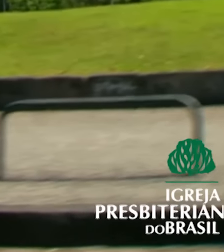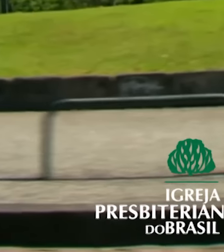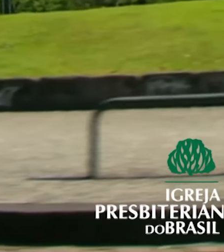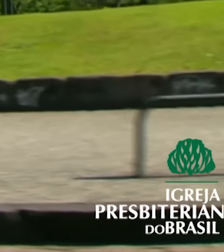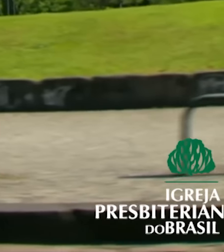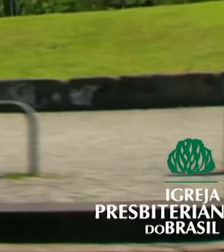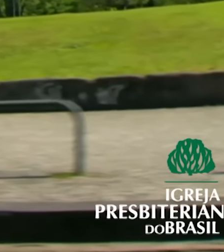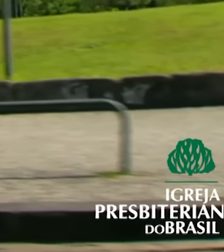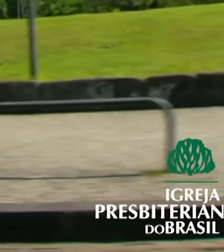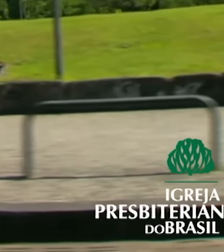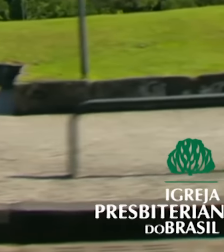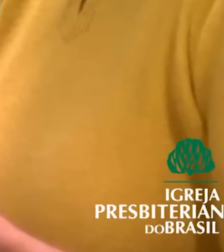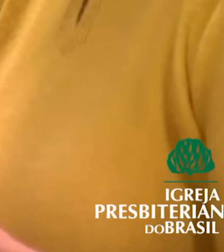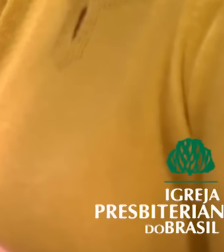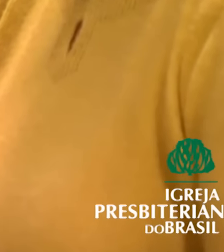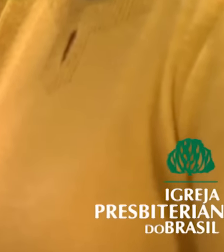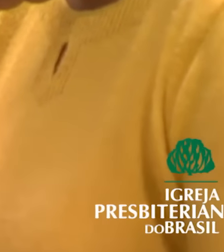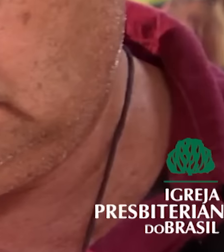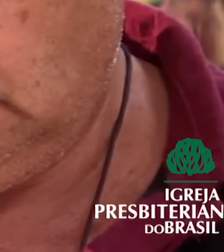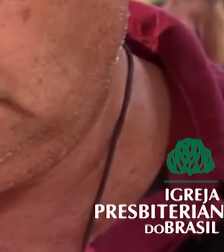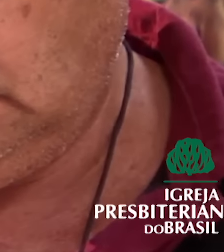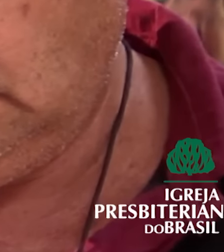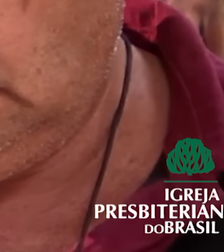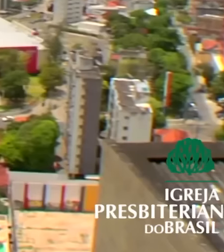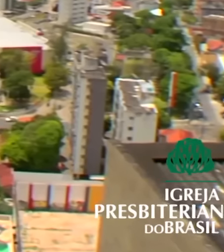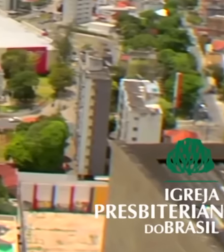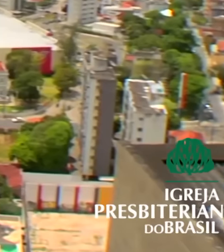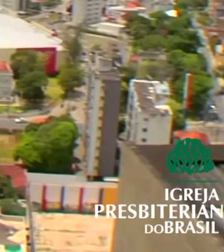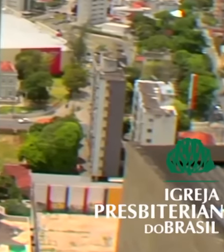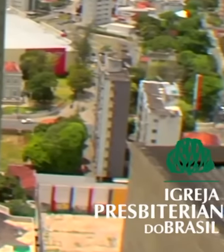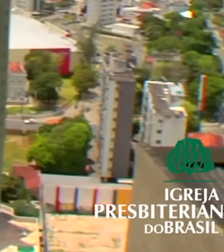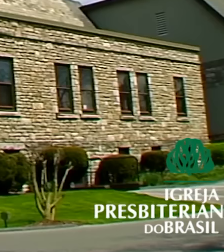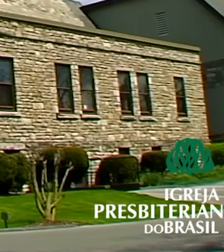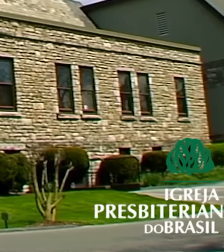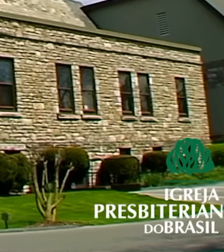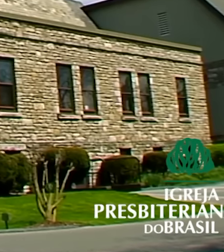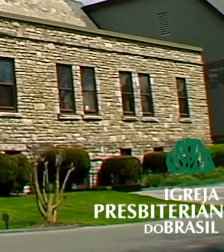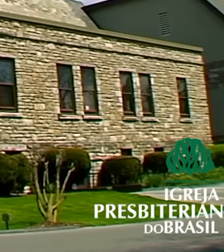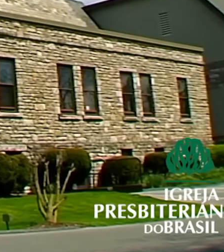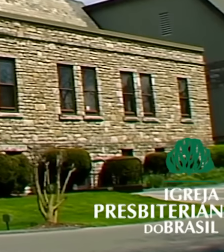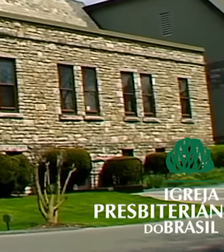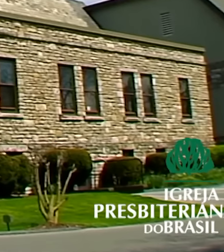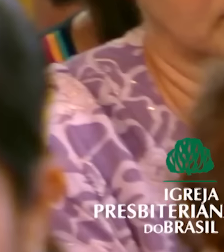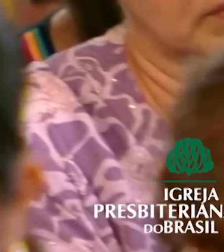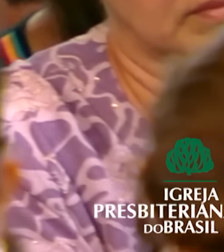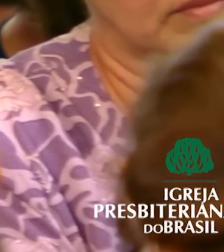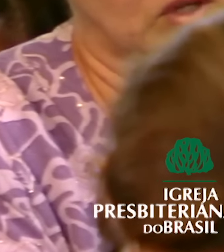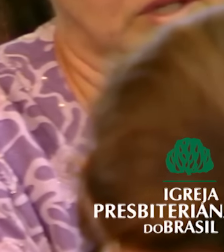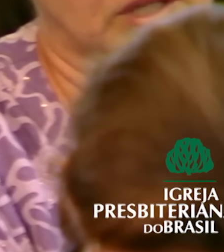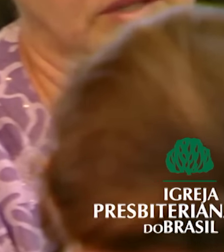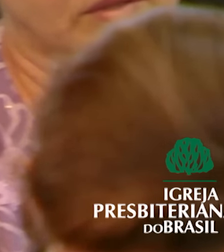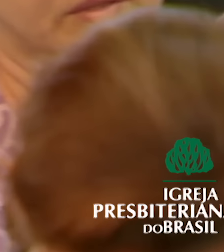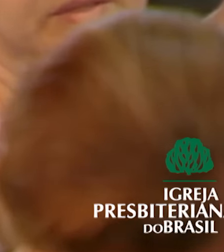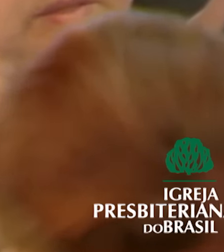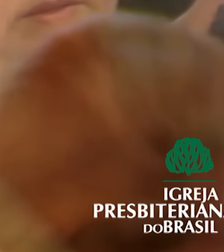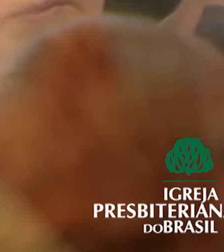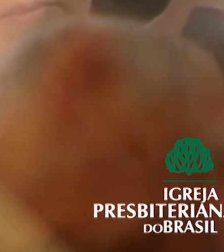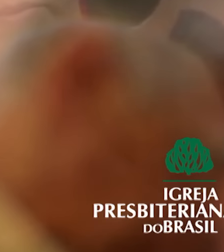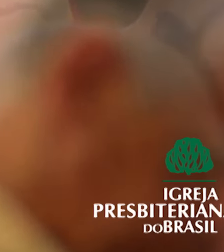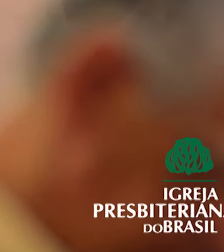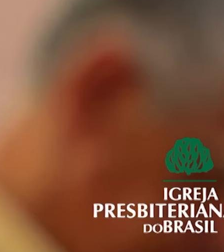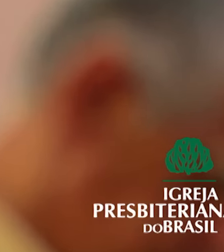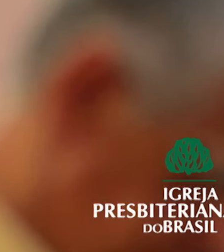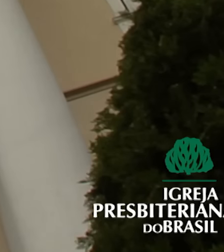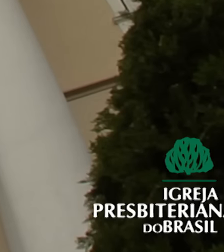Deus para alcançar e transformar a vida de milhares de pessoas no Brasil e no mundo. A igreja